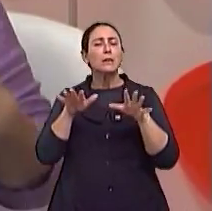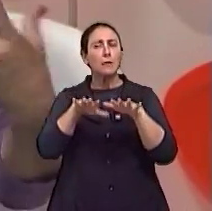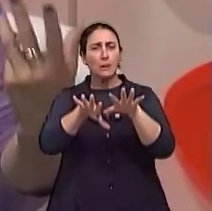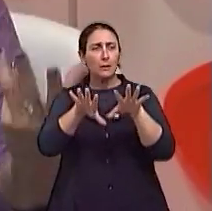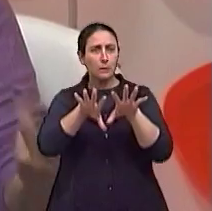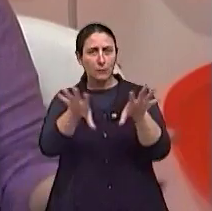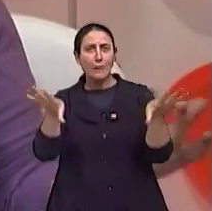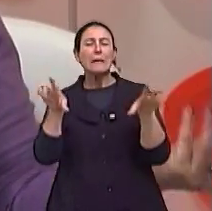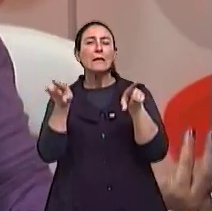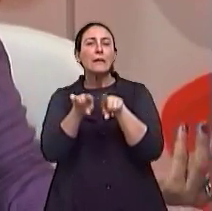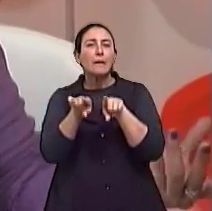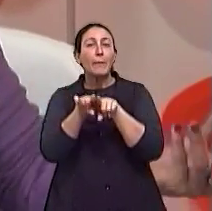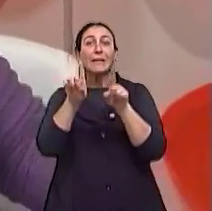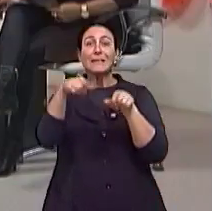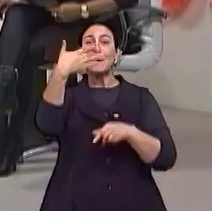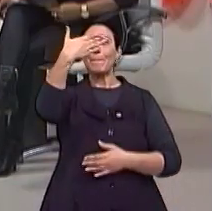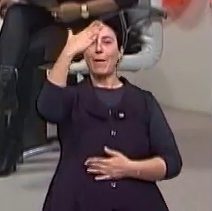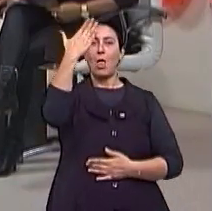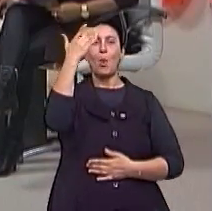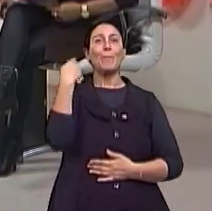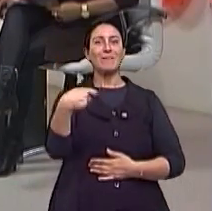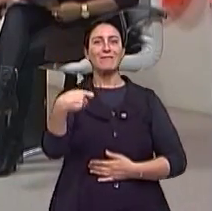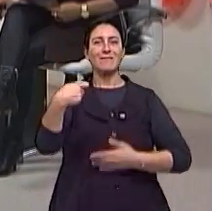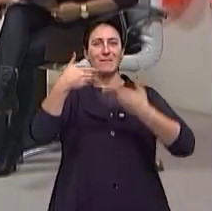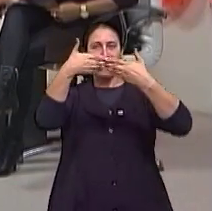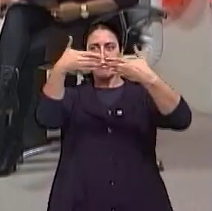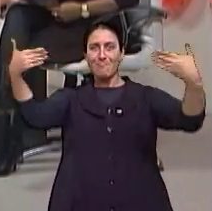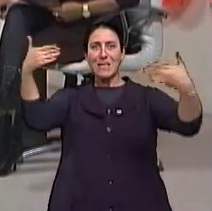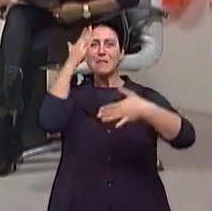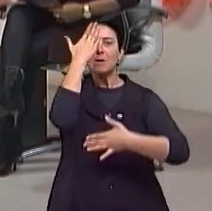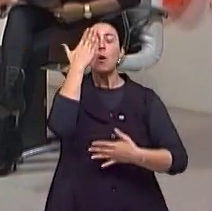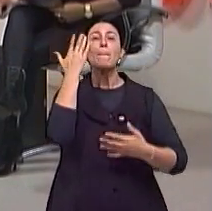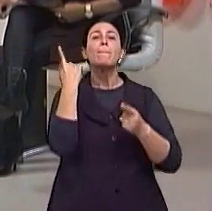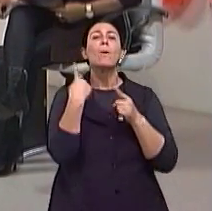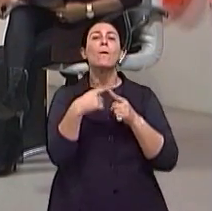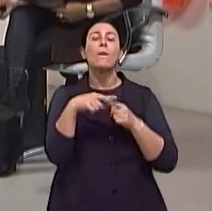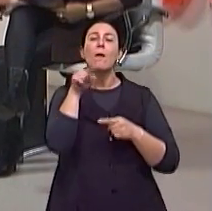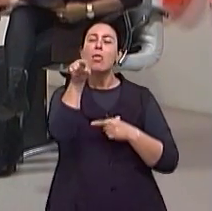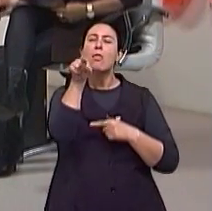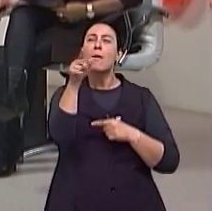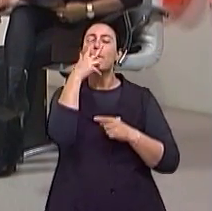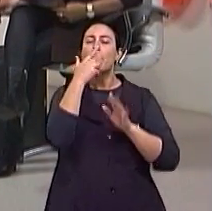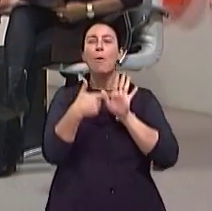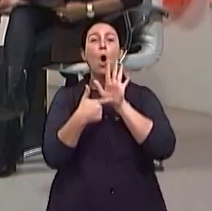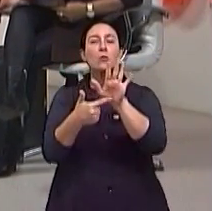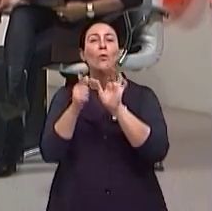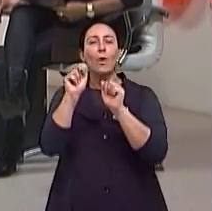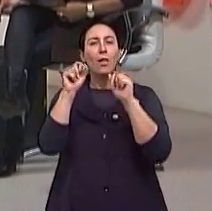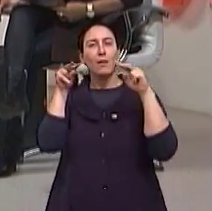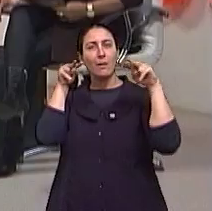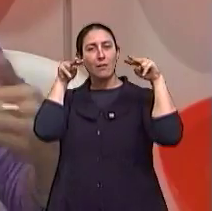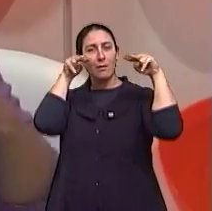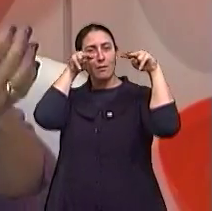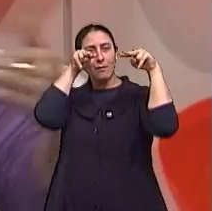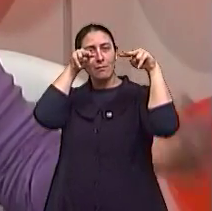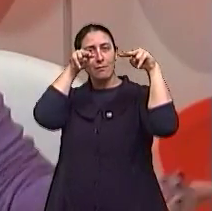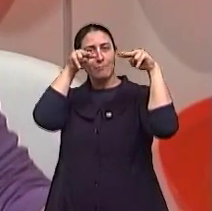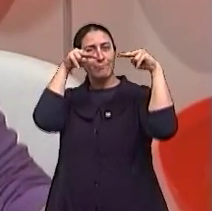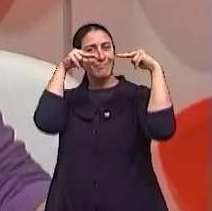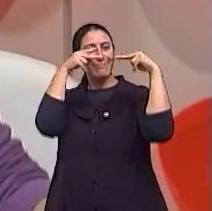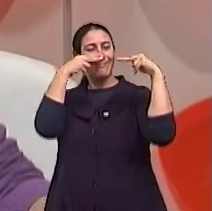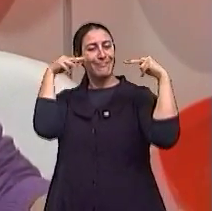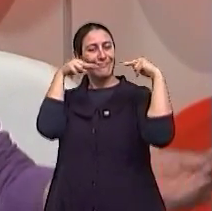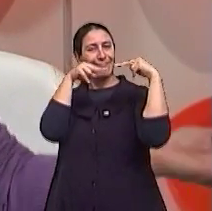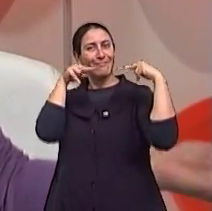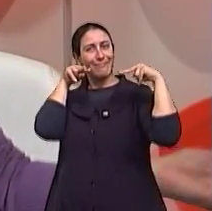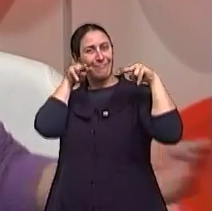toda a relação de ter o espelho, né? Que simbolicamente traz o olhar, o ver o outro. As relações